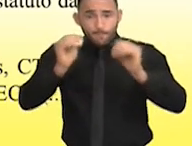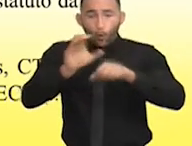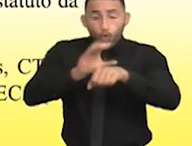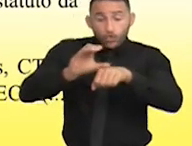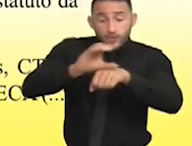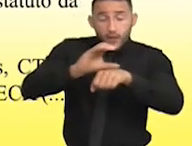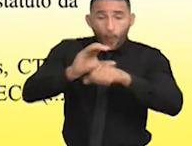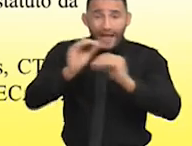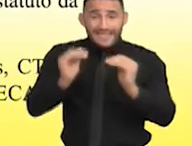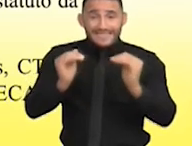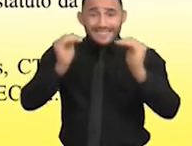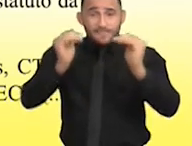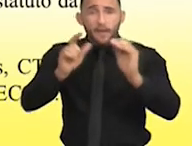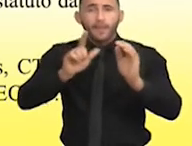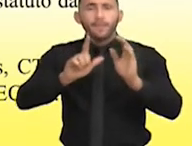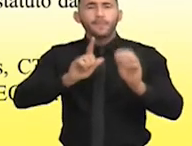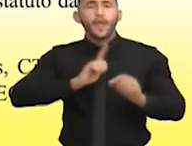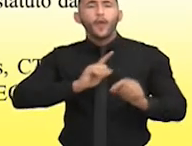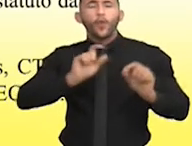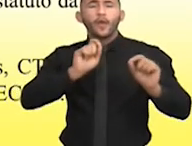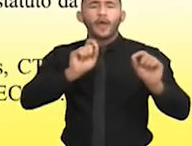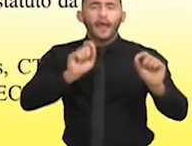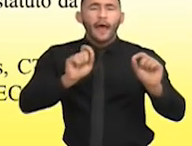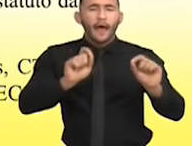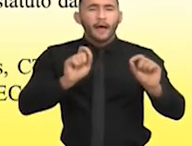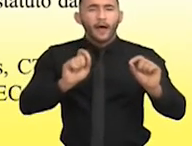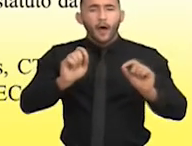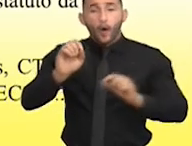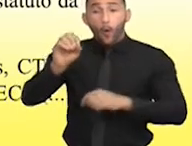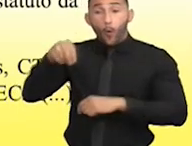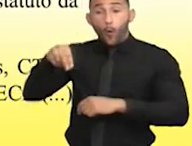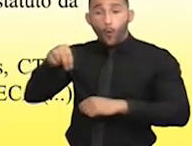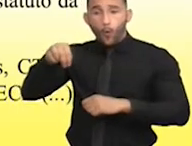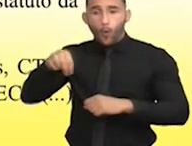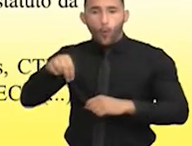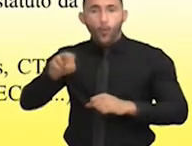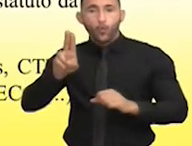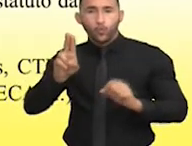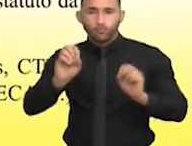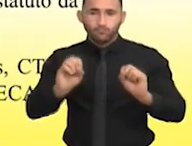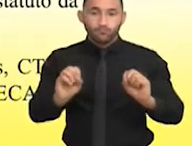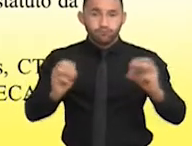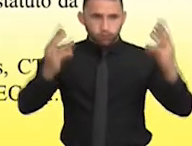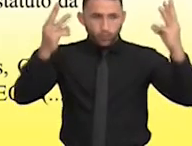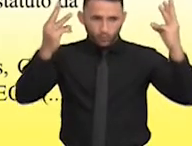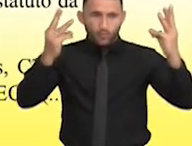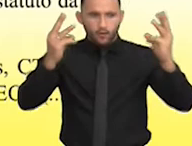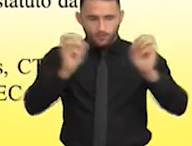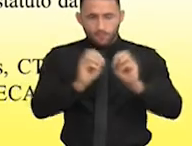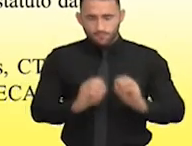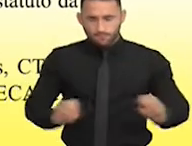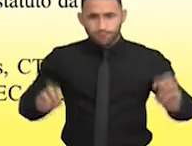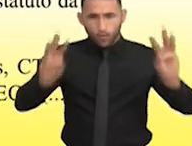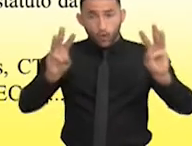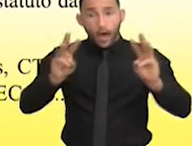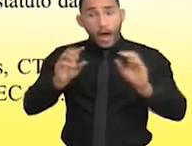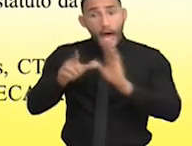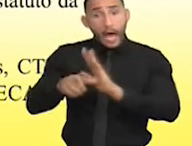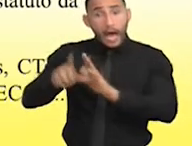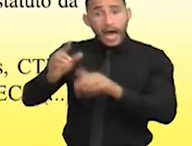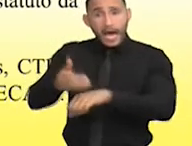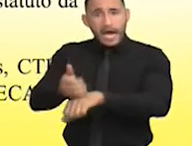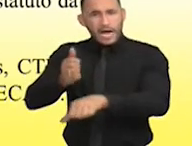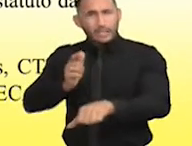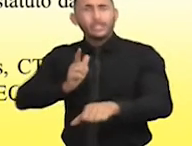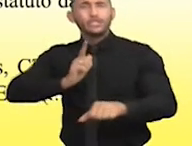Federal, a Convenção da ONU sobre os direitos da pessoa com deficiência. Antes dessa convenção, existiam diversos